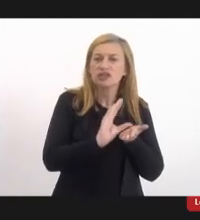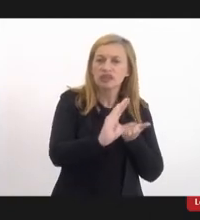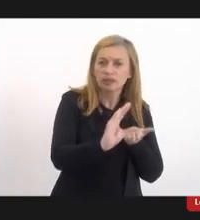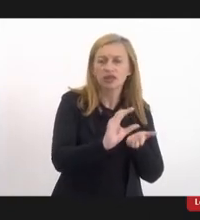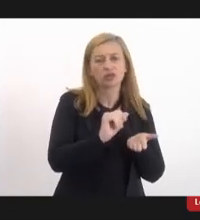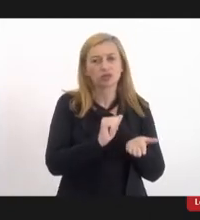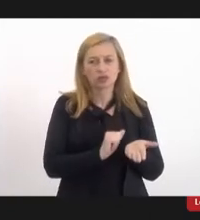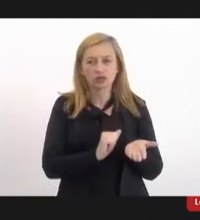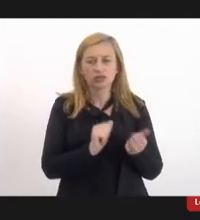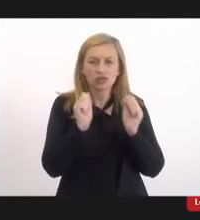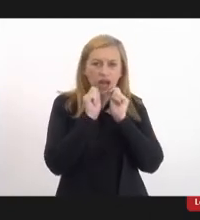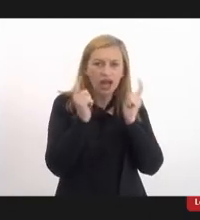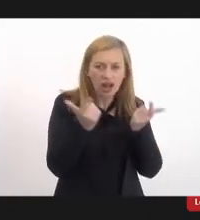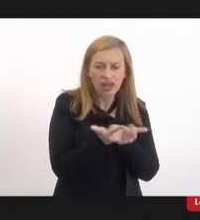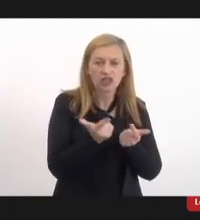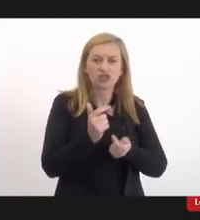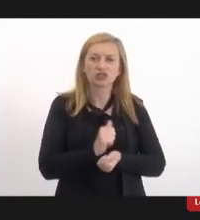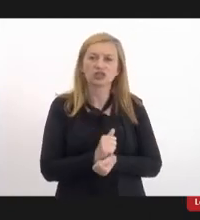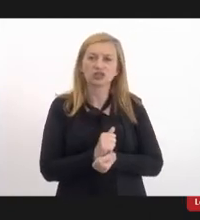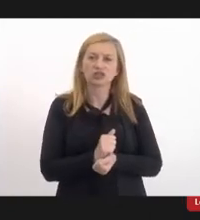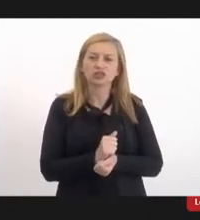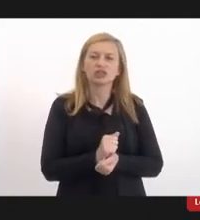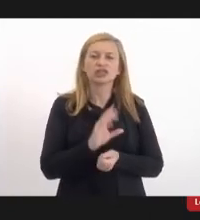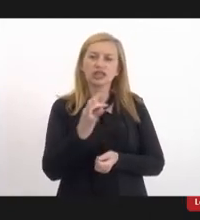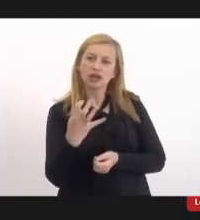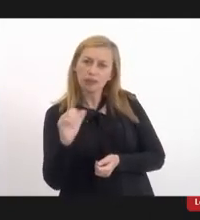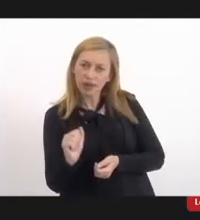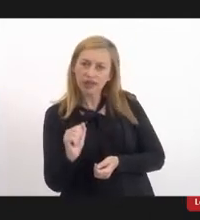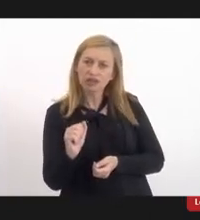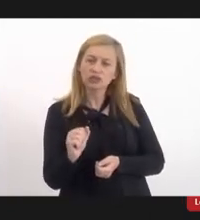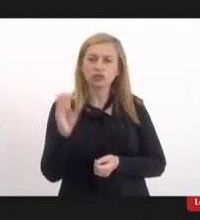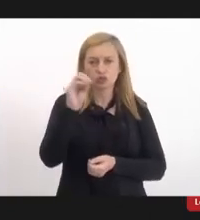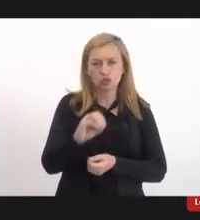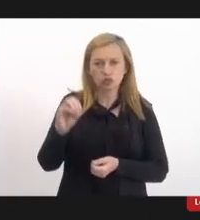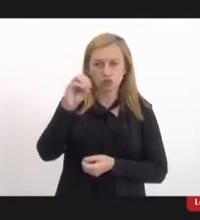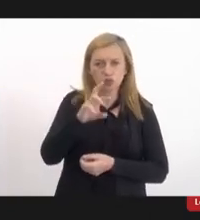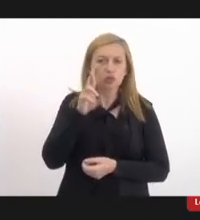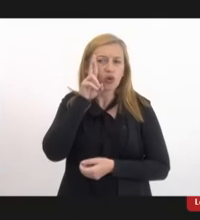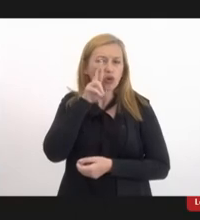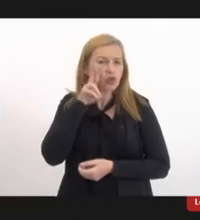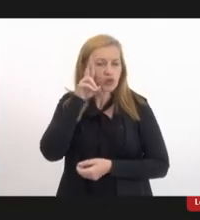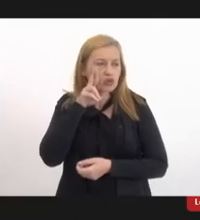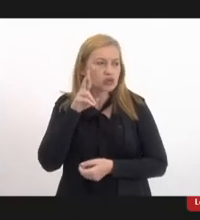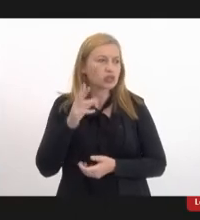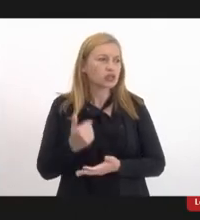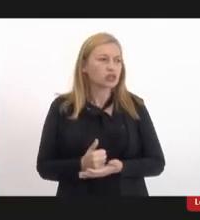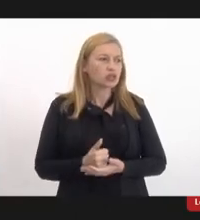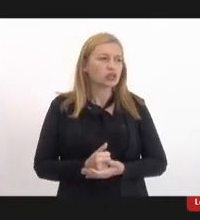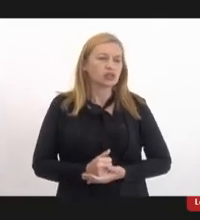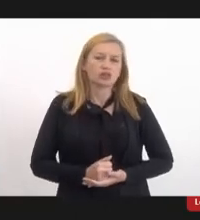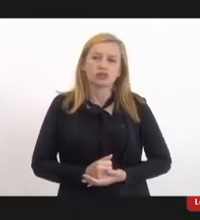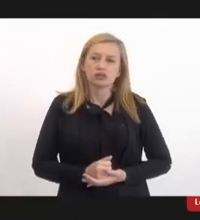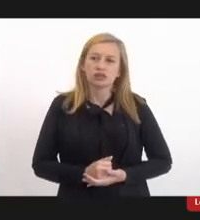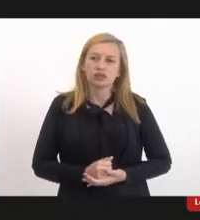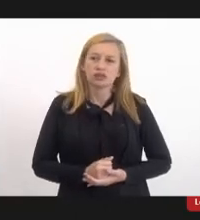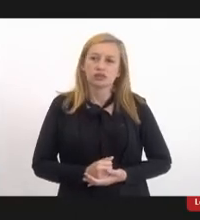da Alerj estas campanhas do Outubro Rosa. Então, uma coisa que a